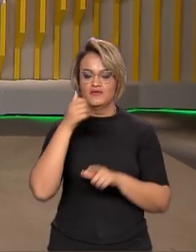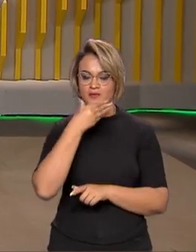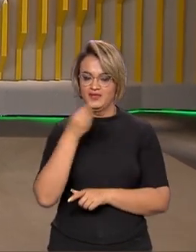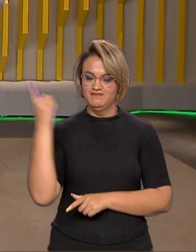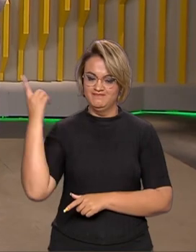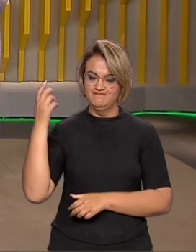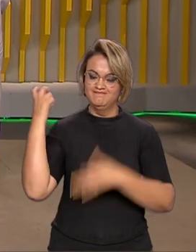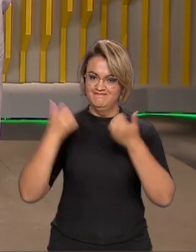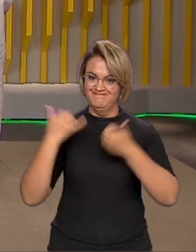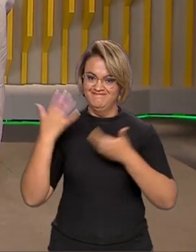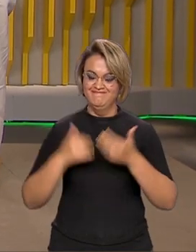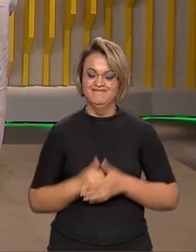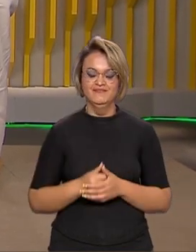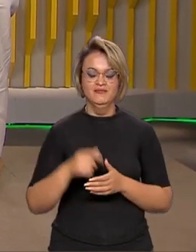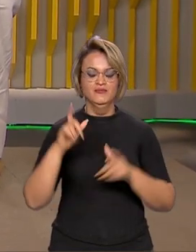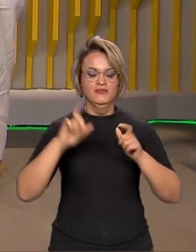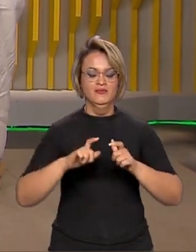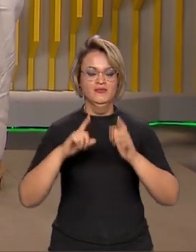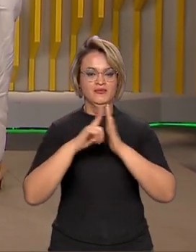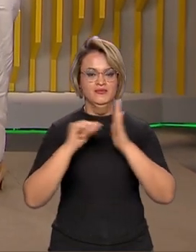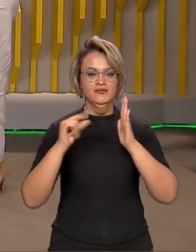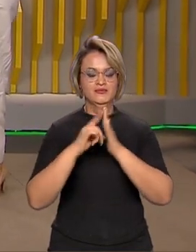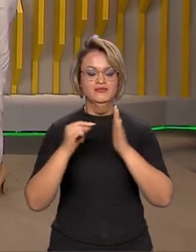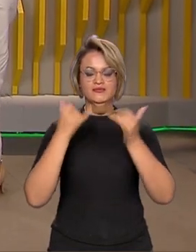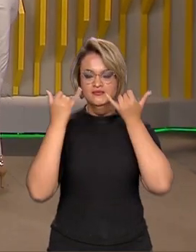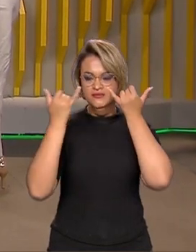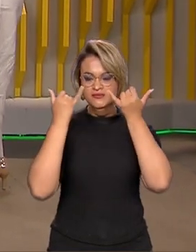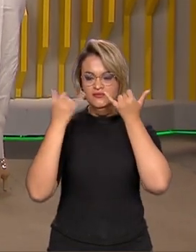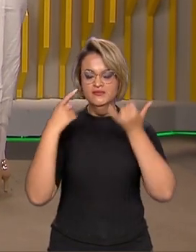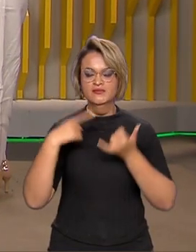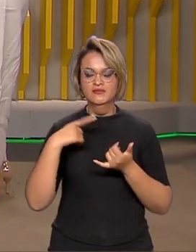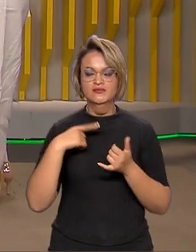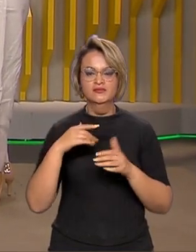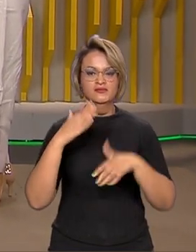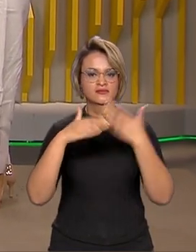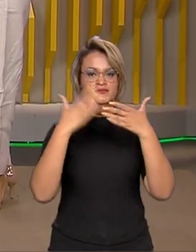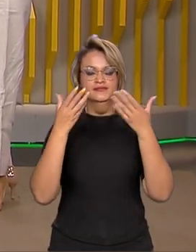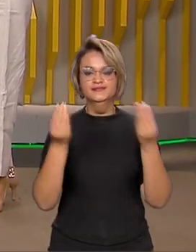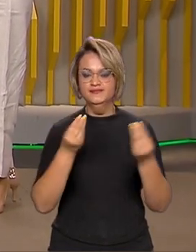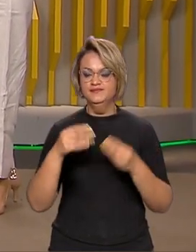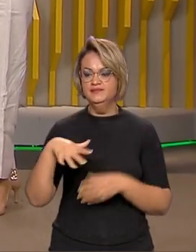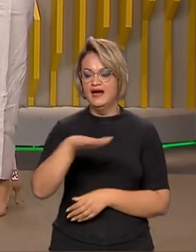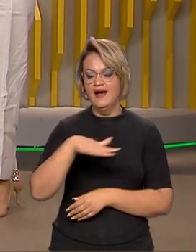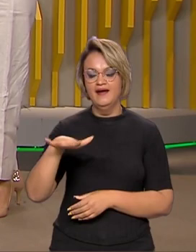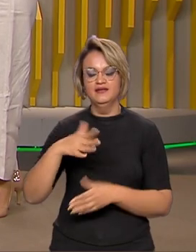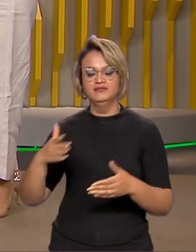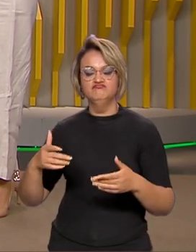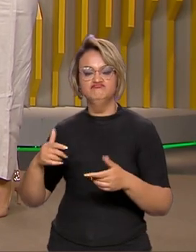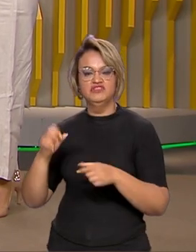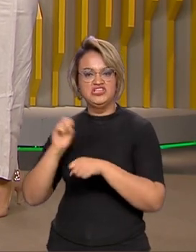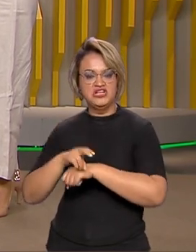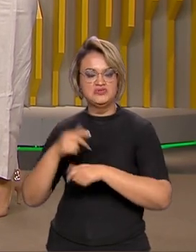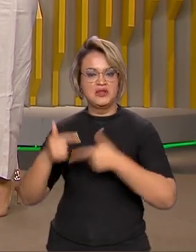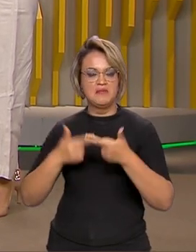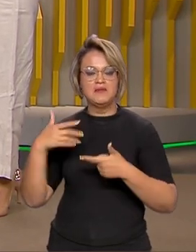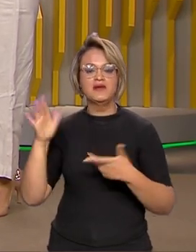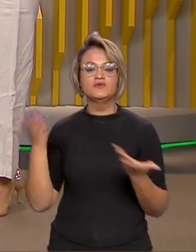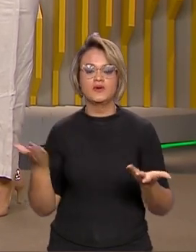Pablo Mundim, que está lá no Palácio do Planalto e nos conta aí esse crescimento, os setores que mais puxaram. Boa noite, Pablo.